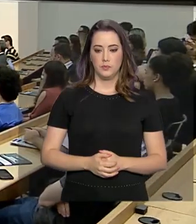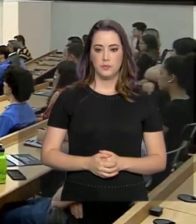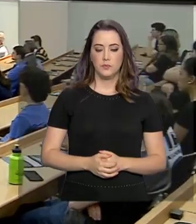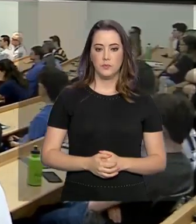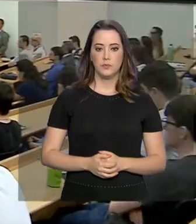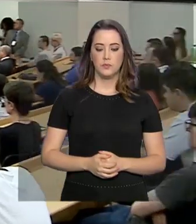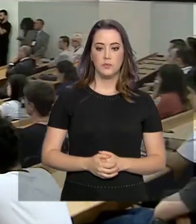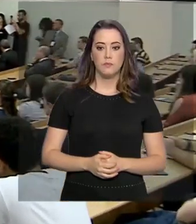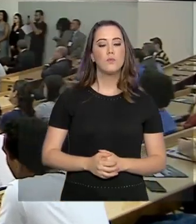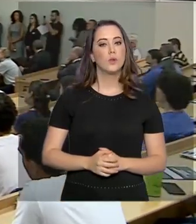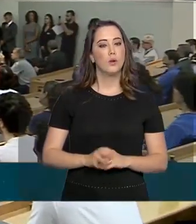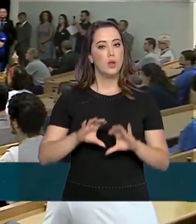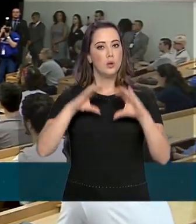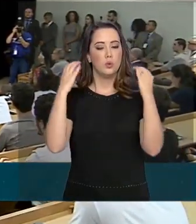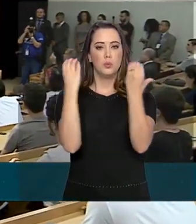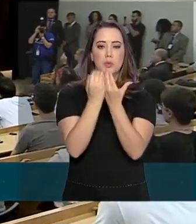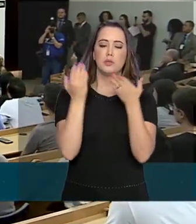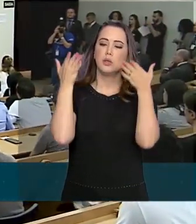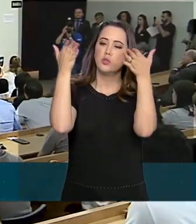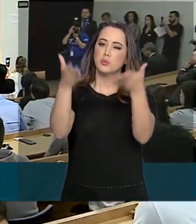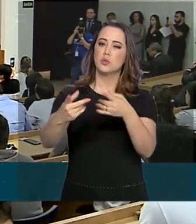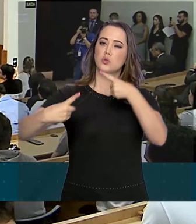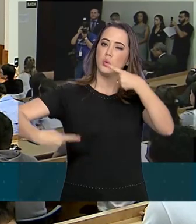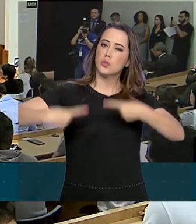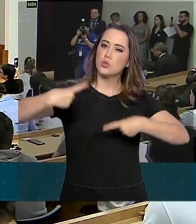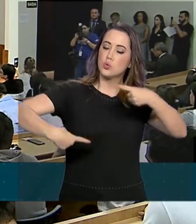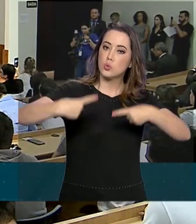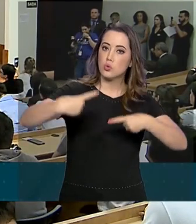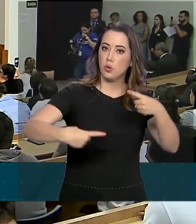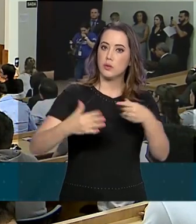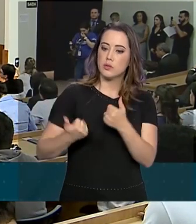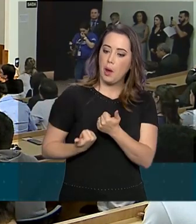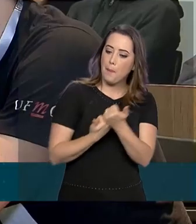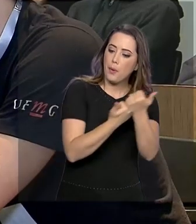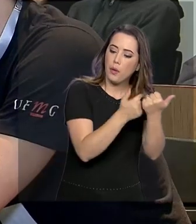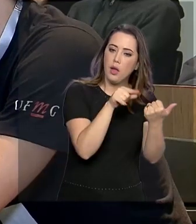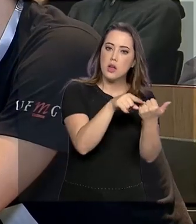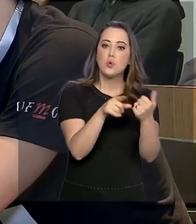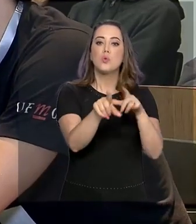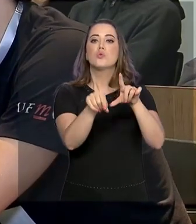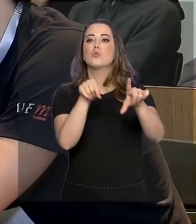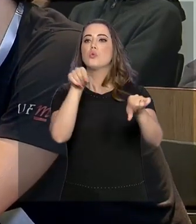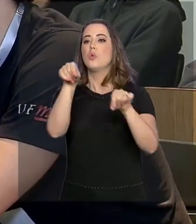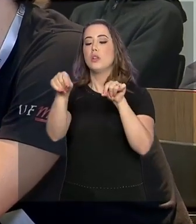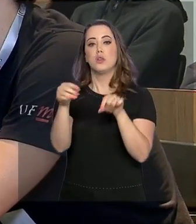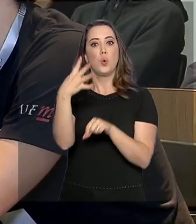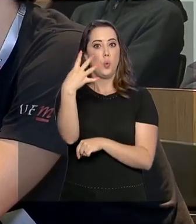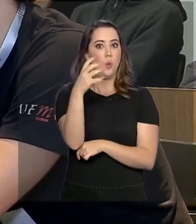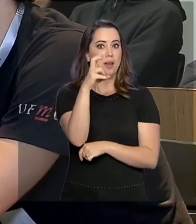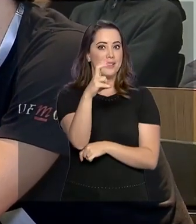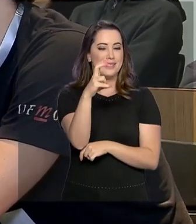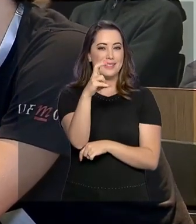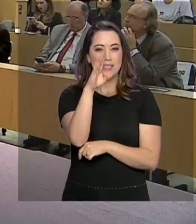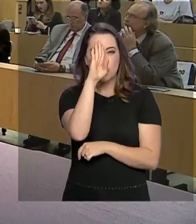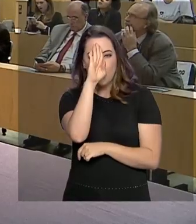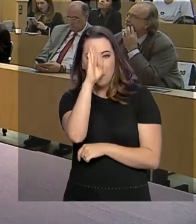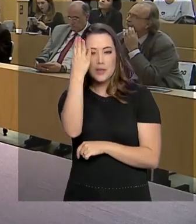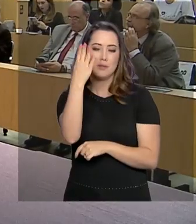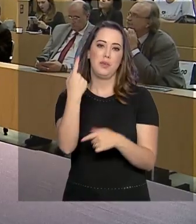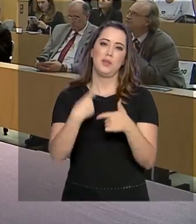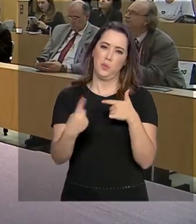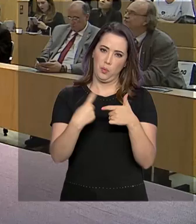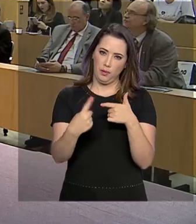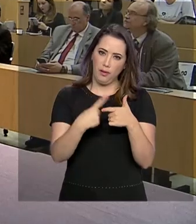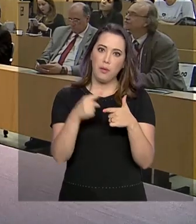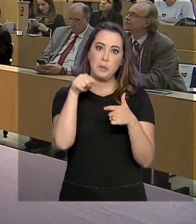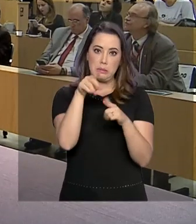A comunidade participou das discussões que ajudaram a identificar 45 necessidades principais da